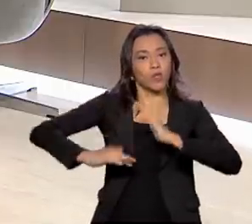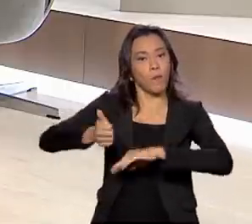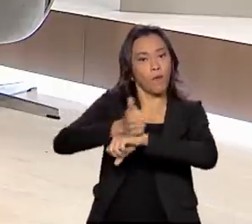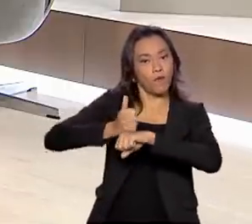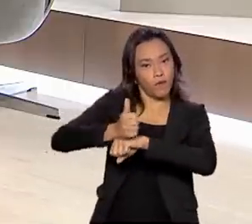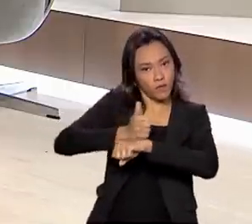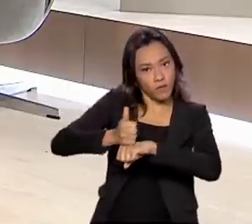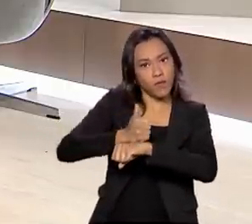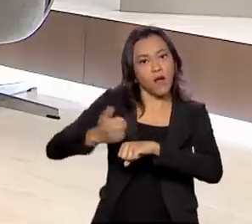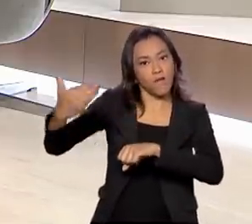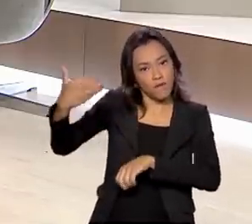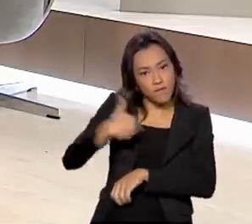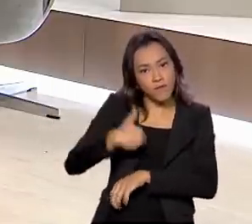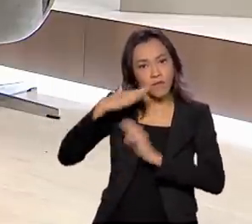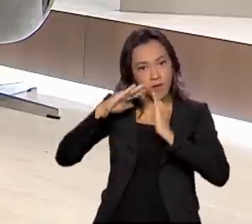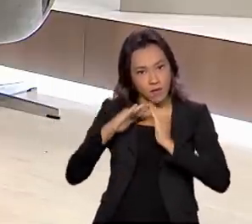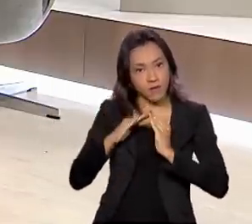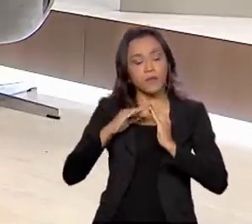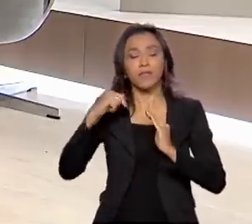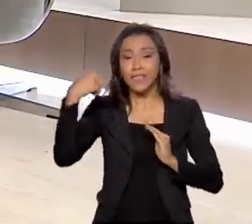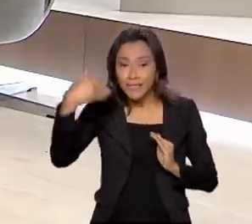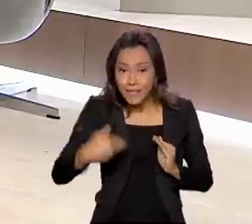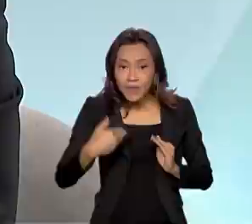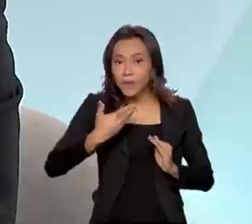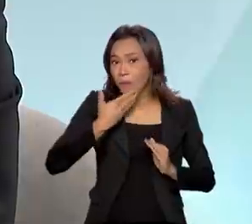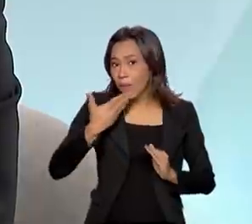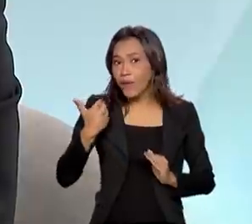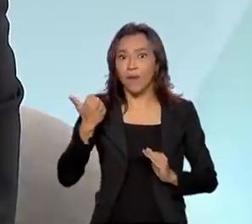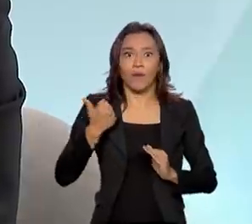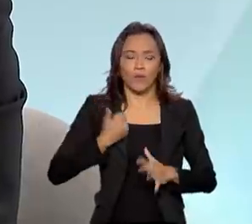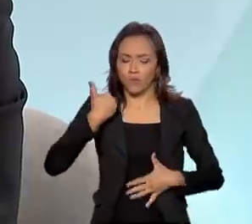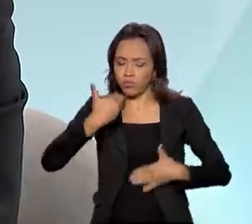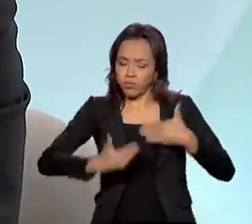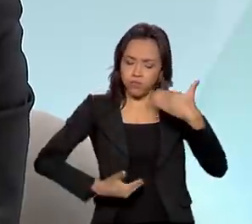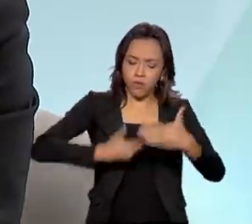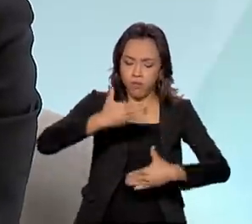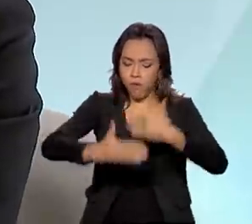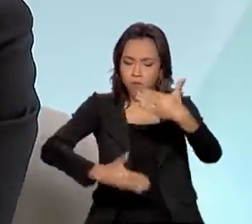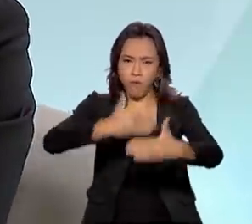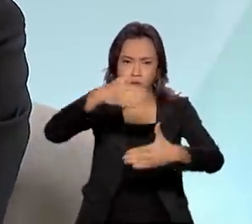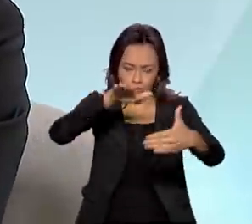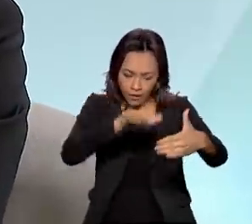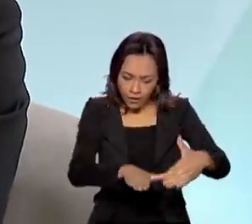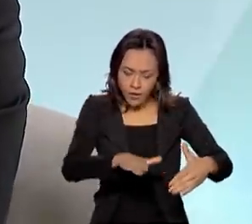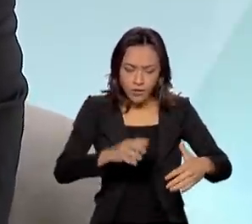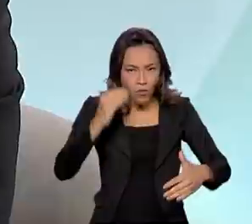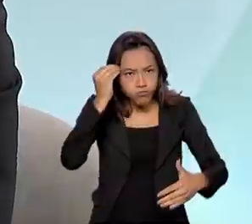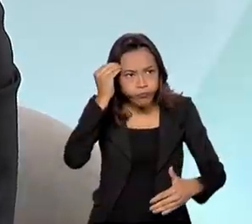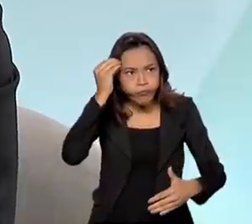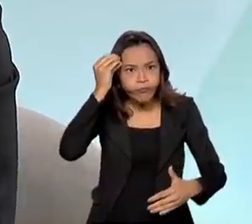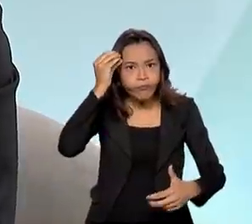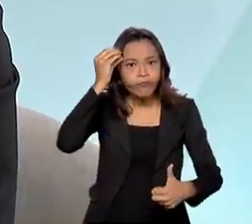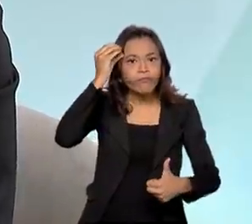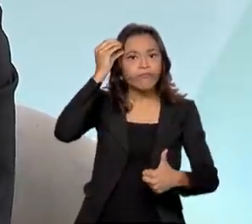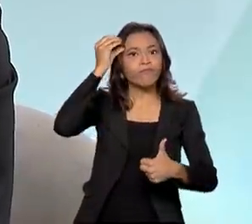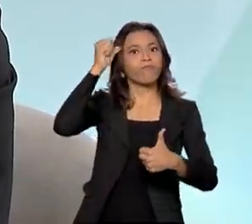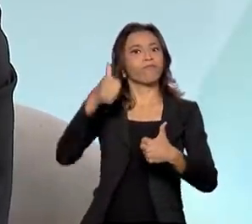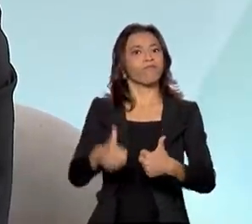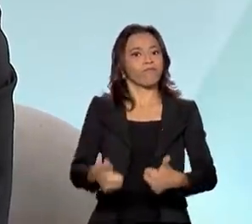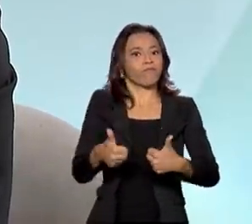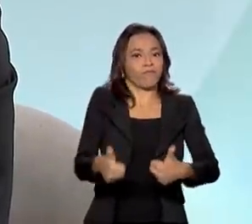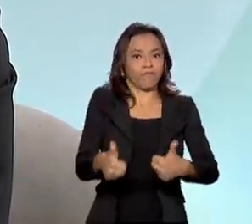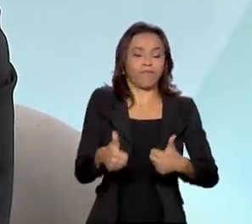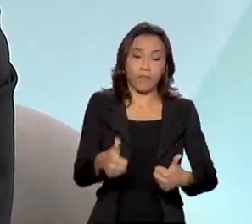assistência social. Então, tudo isso viabiliza um desenvolvimento pleno dessas crianças para que a gente possa ter, de fato, uma